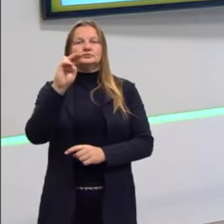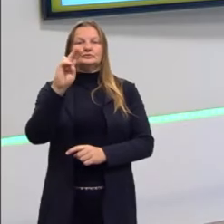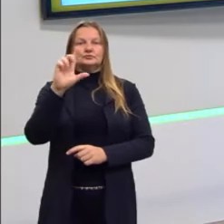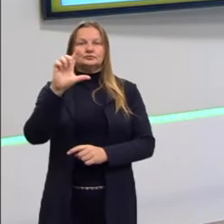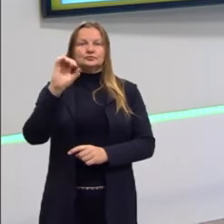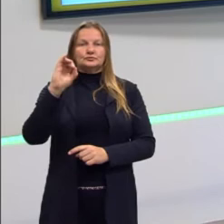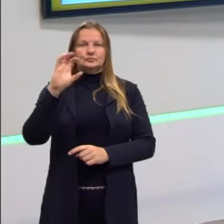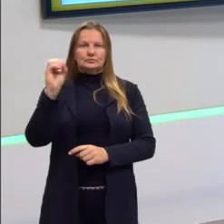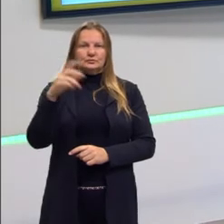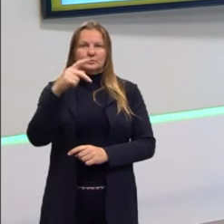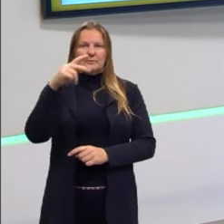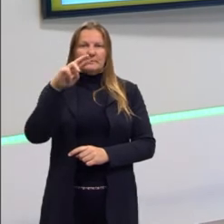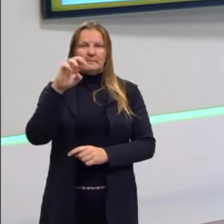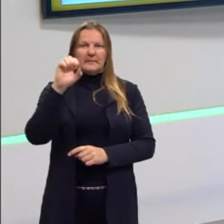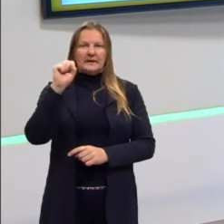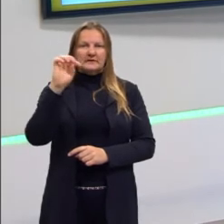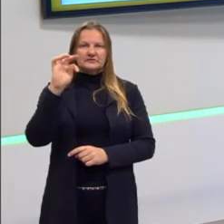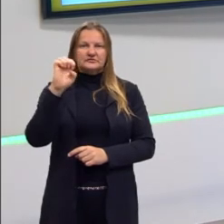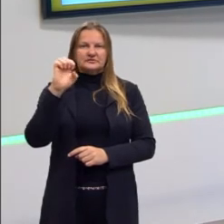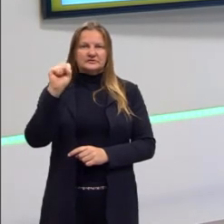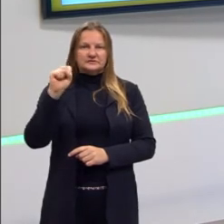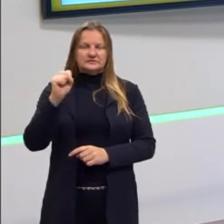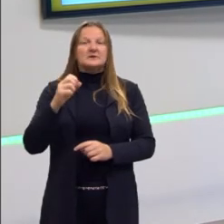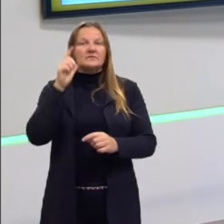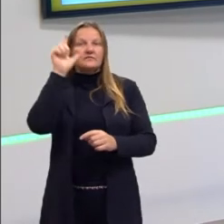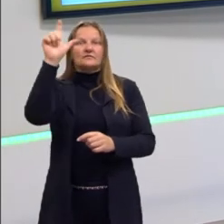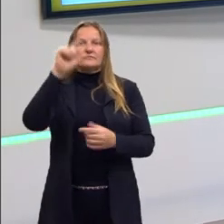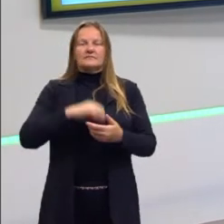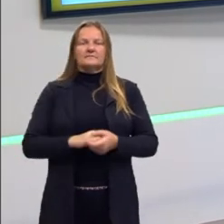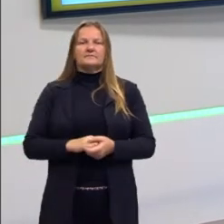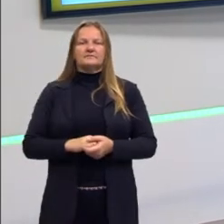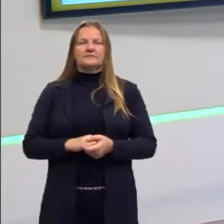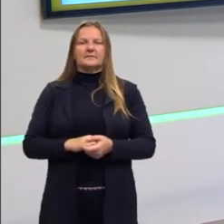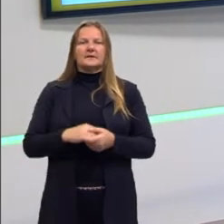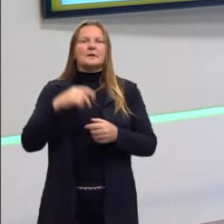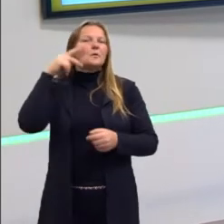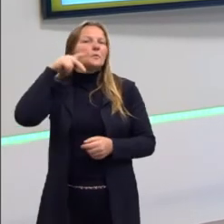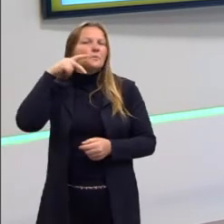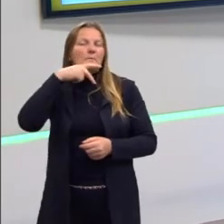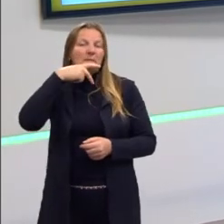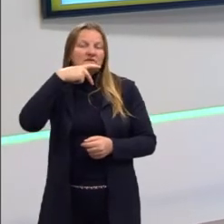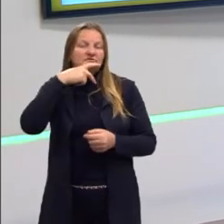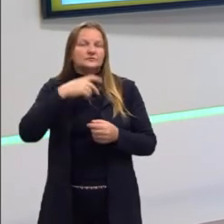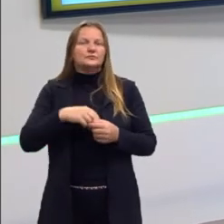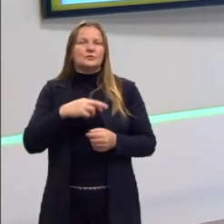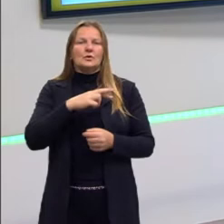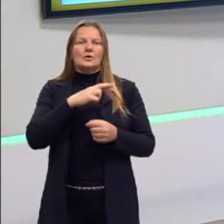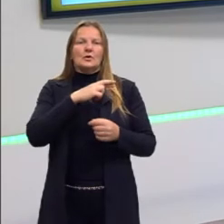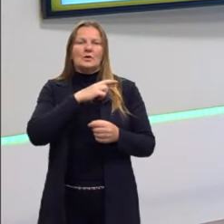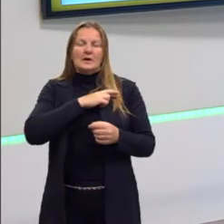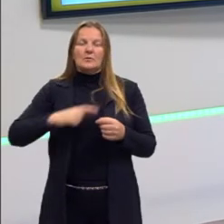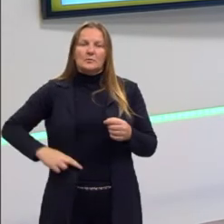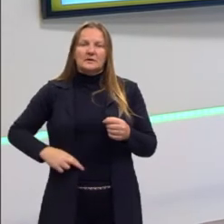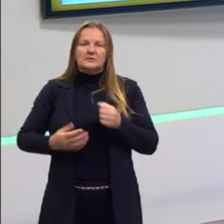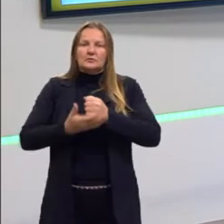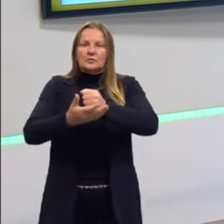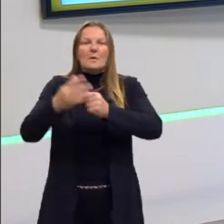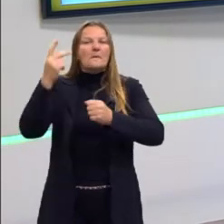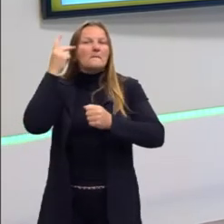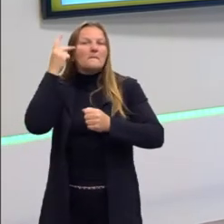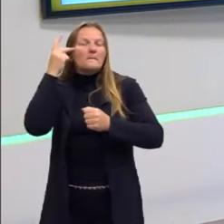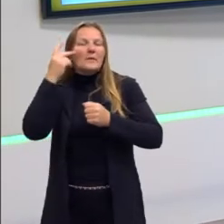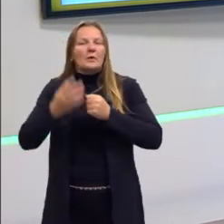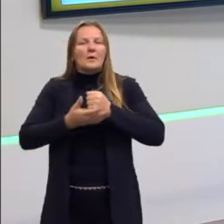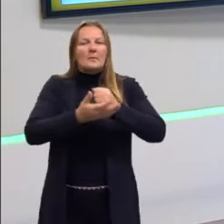que na República Velha, então, tinha aquela dinâmica que o Partido Republicano Paulista apoiava o Partido Republicano Mineiro